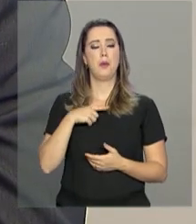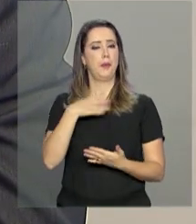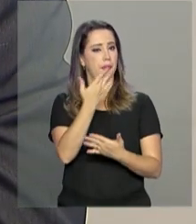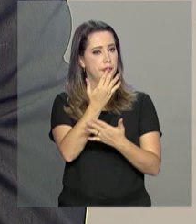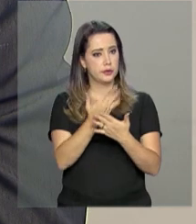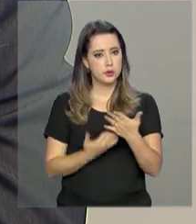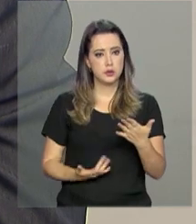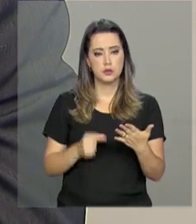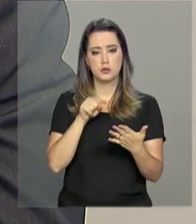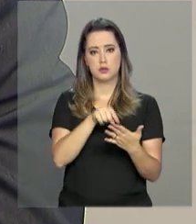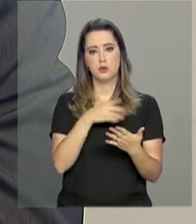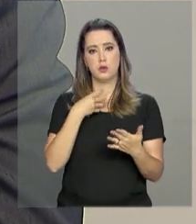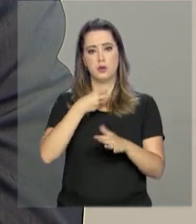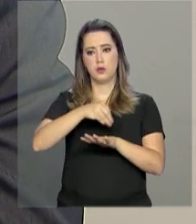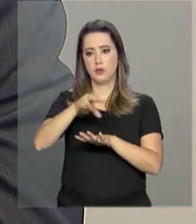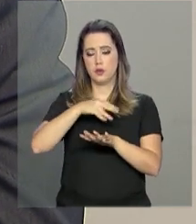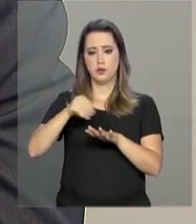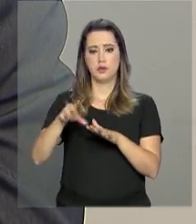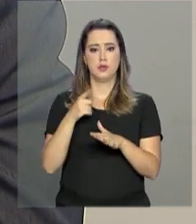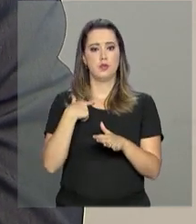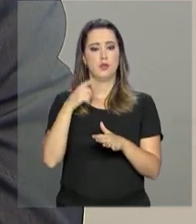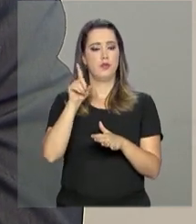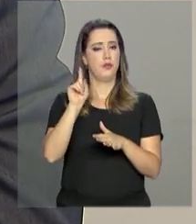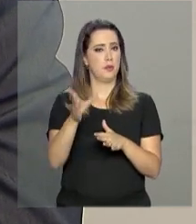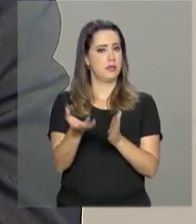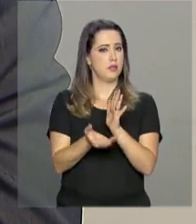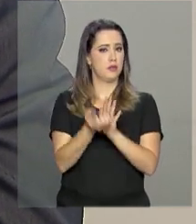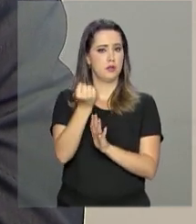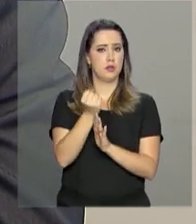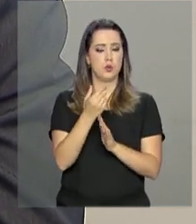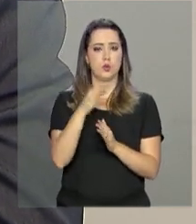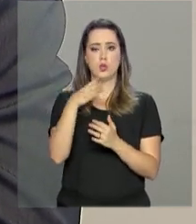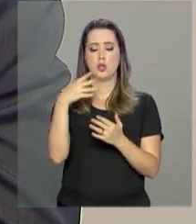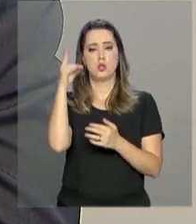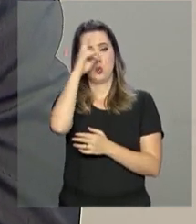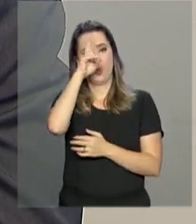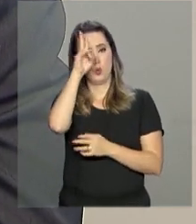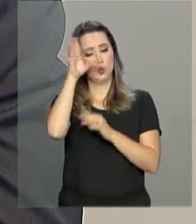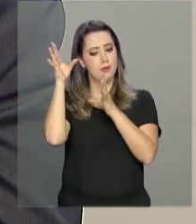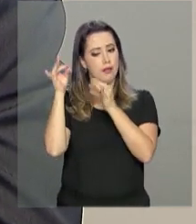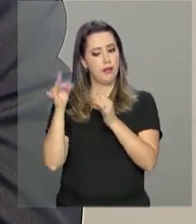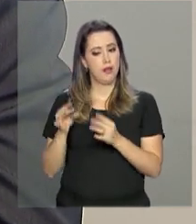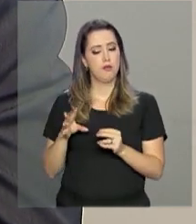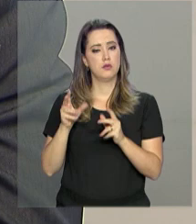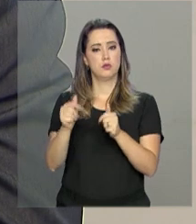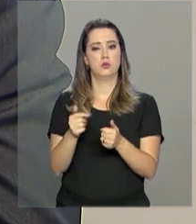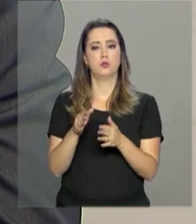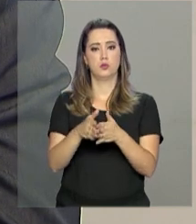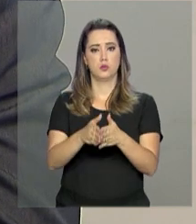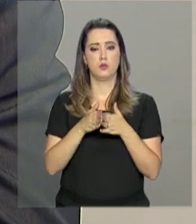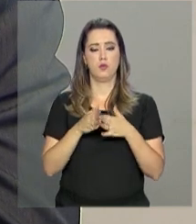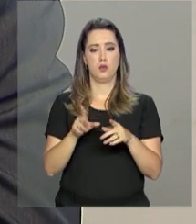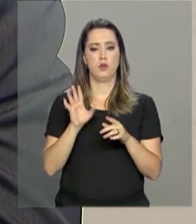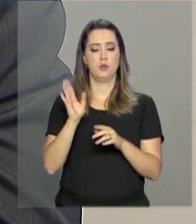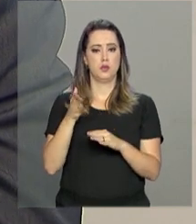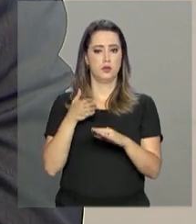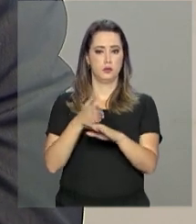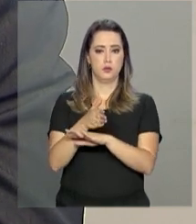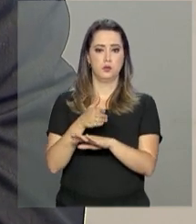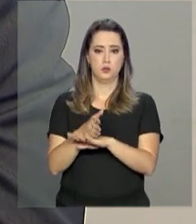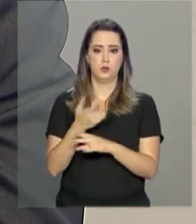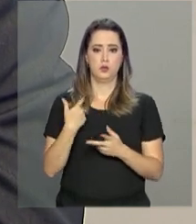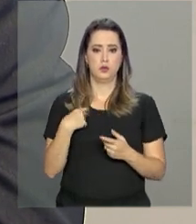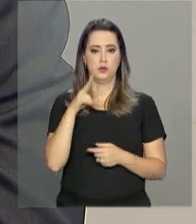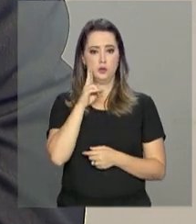tirar informações do benefício, histórico de consignações, acompanhar o requerimento dele quando der a entrada,